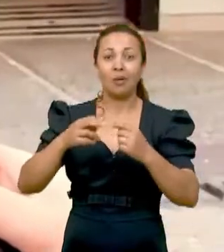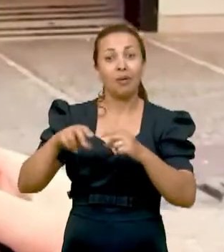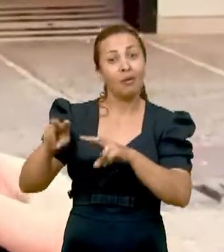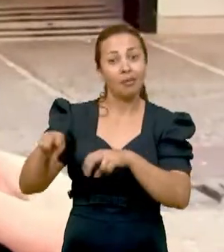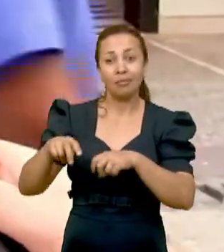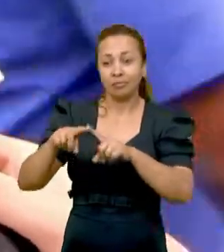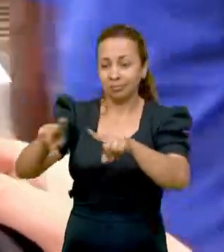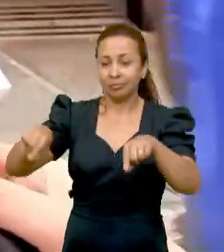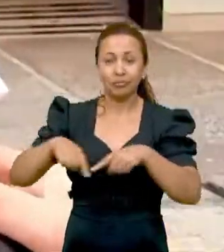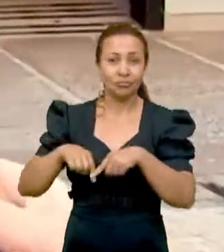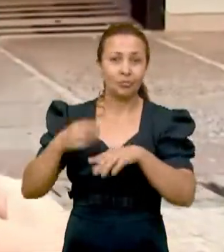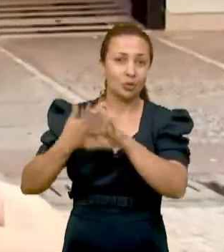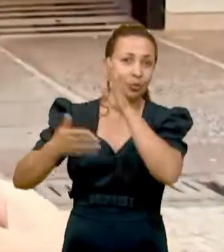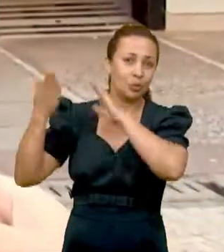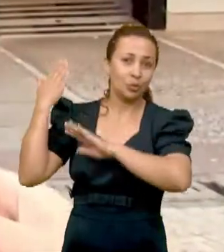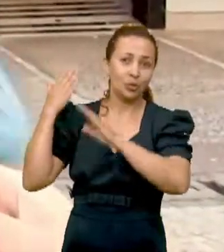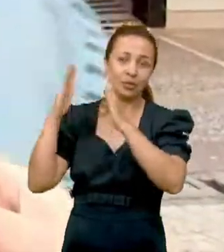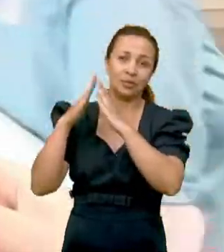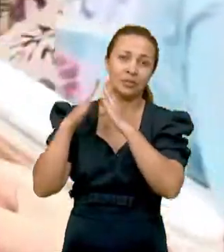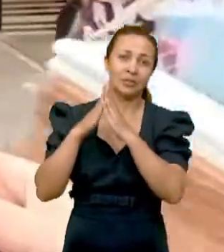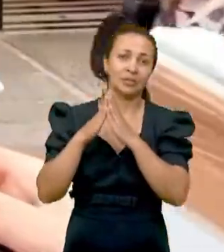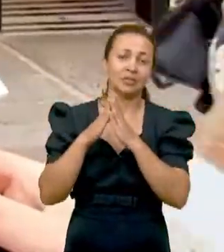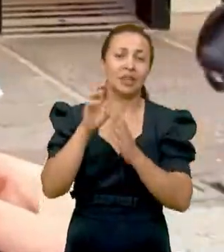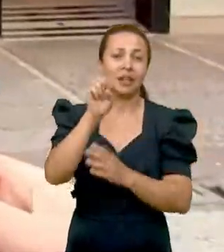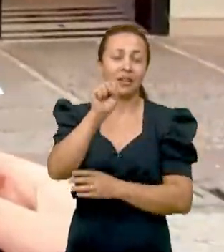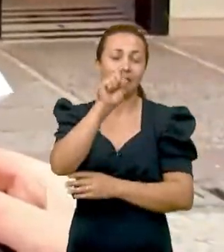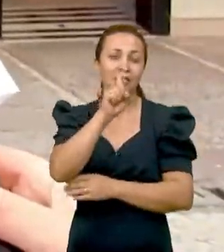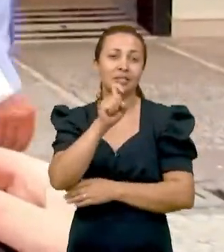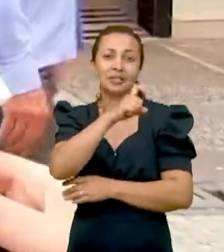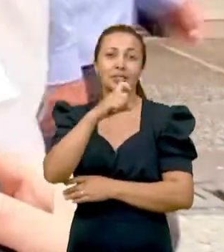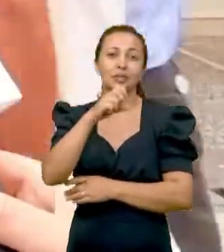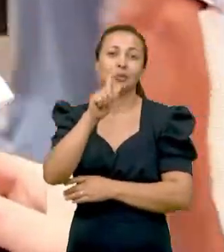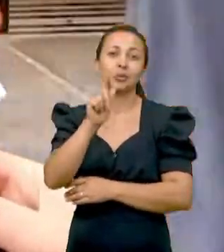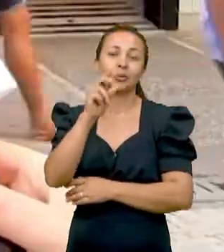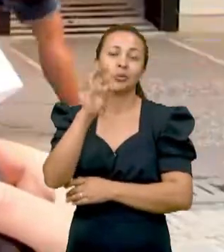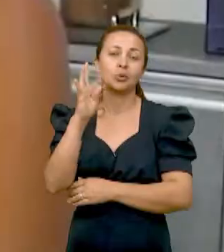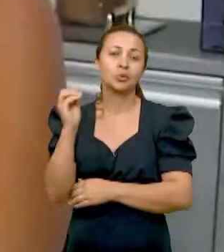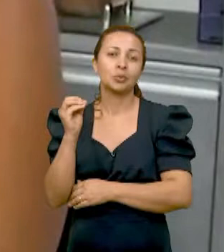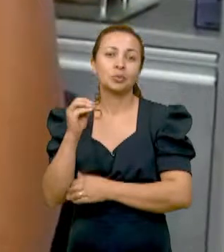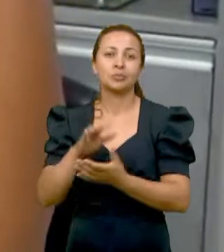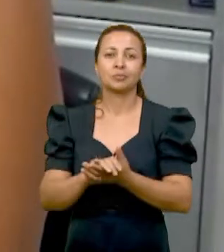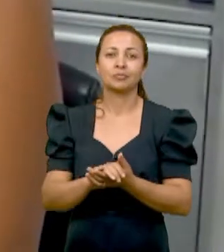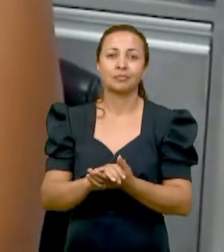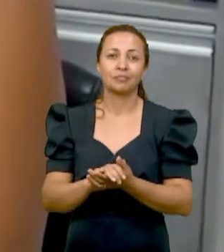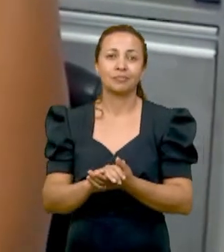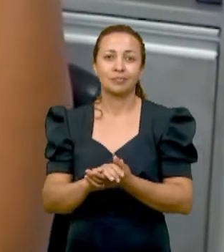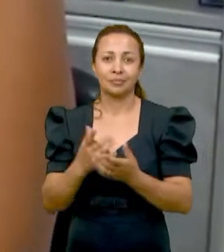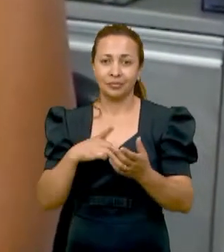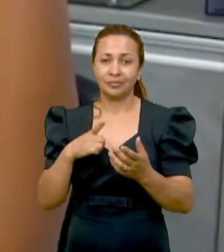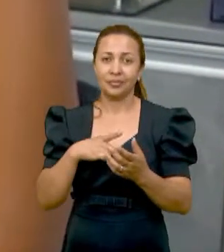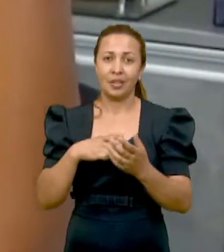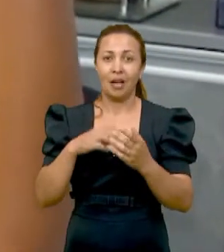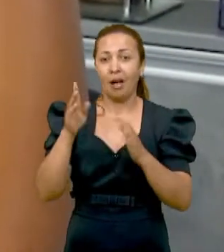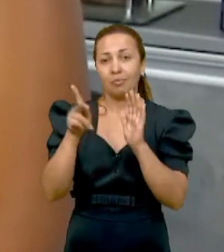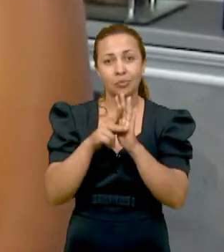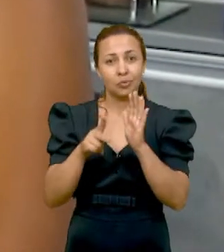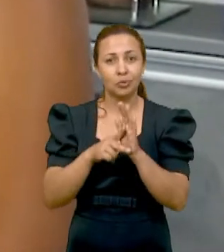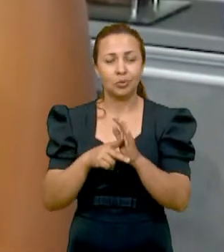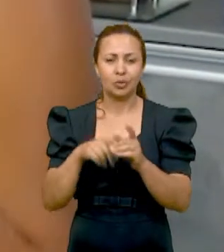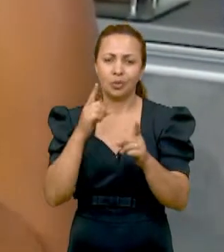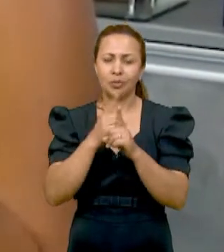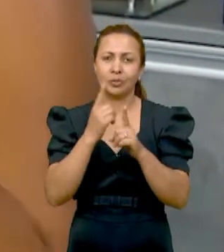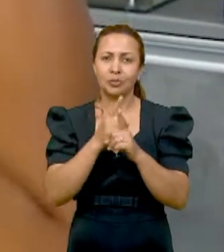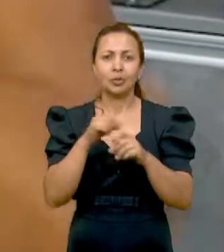ralo no quintal. Geralmente no esgoto. Dessa forma que a gente acaba descartando. A proprietária do Drica Tavares Buffet